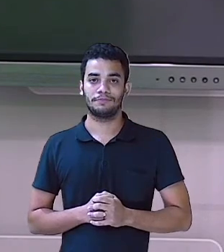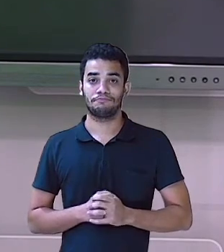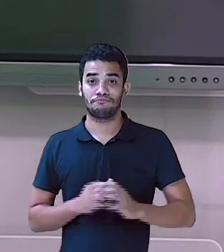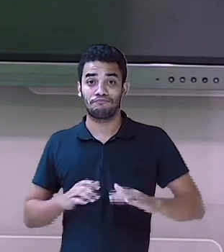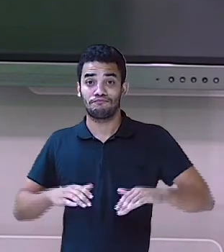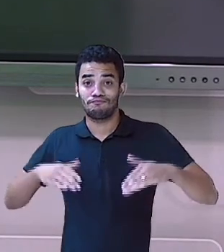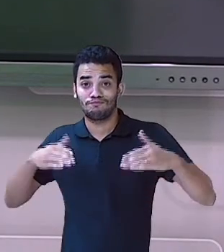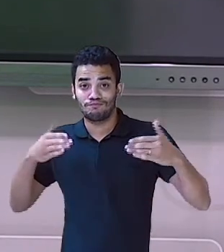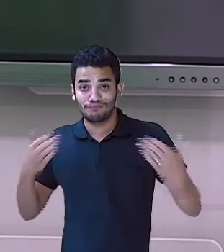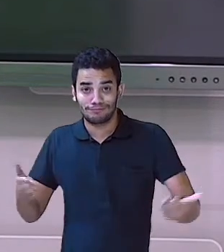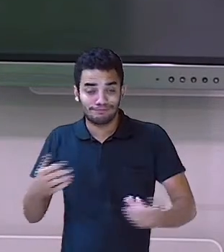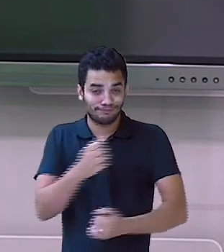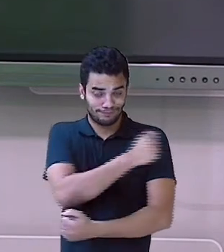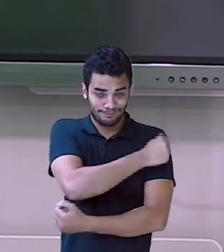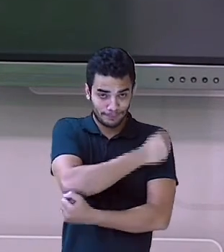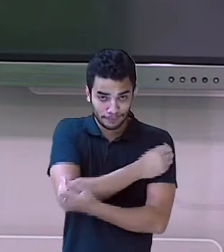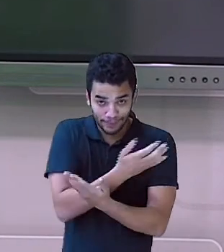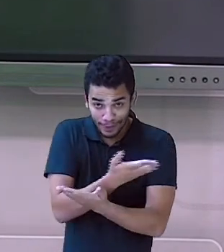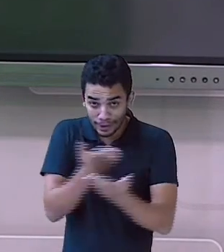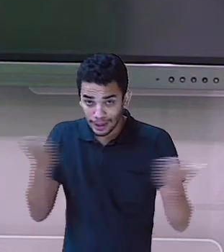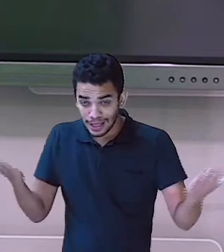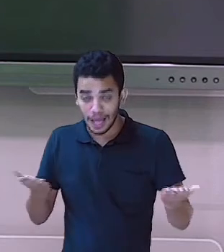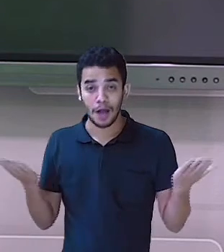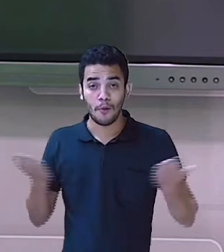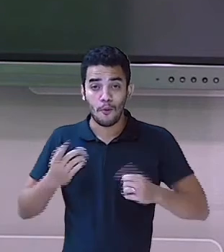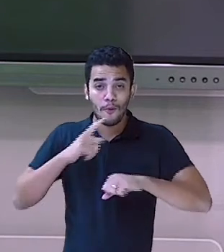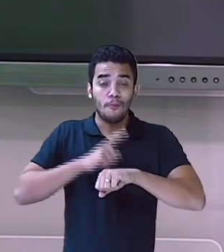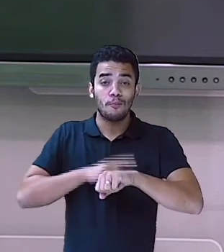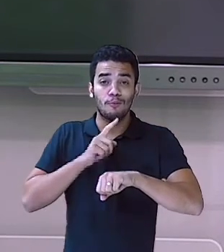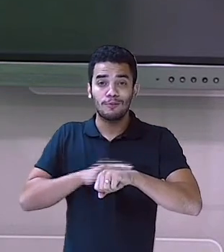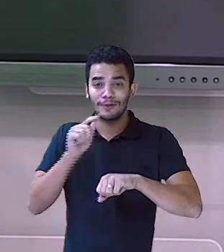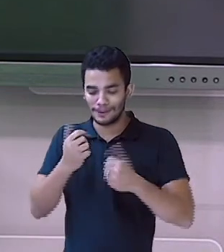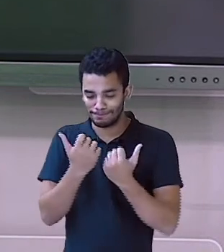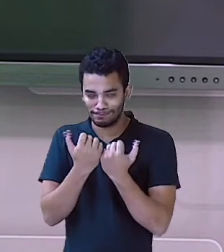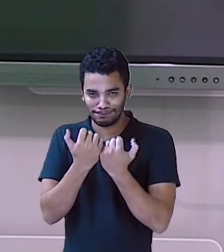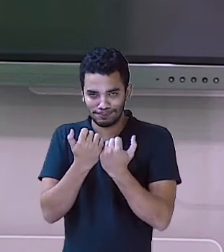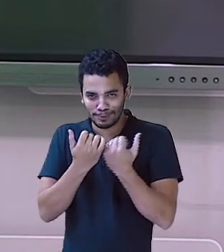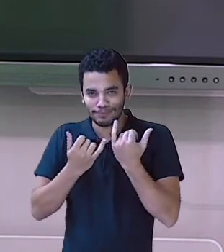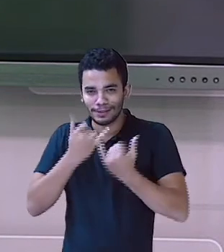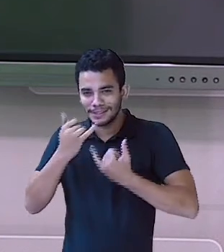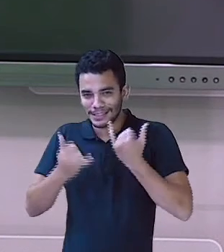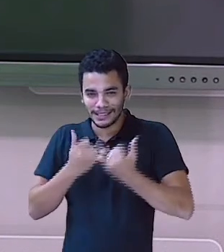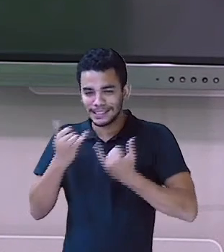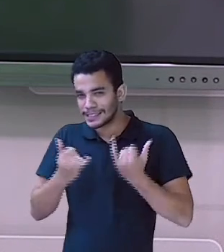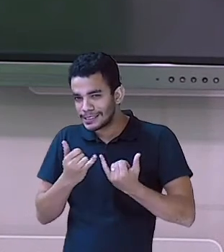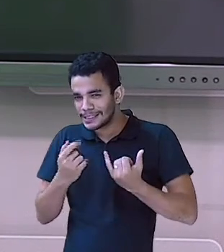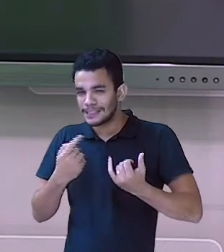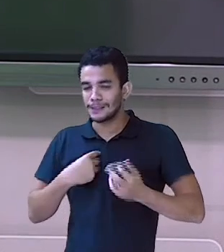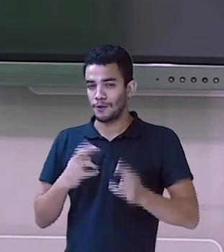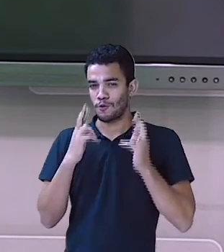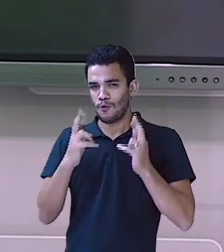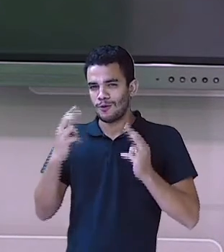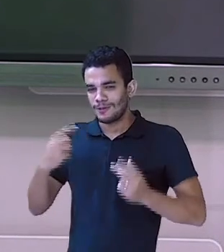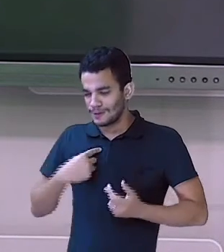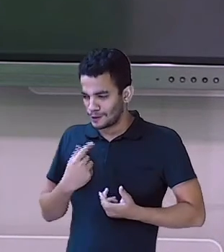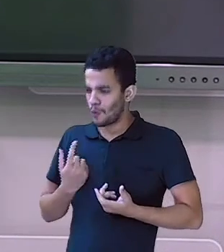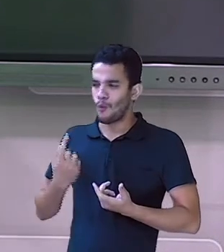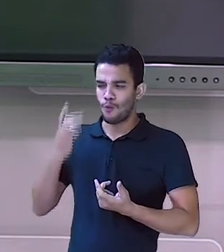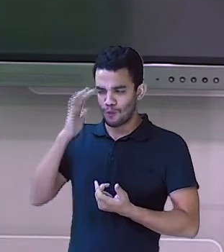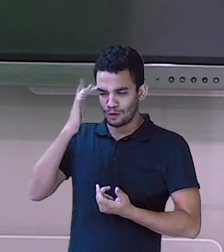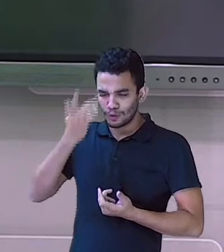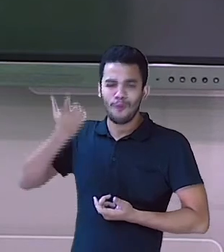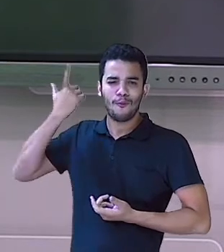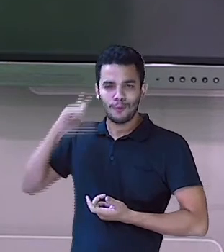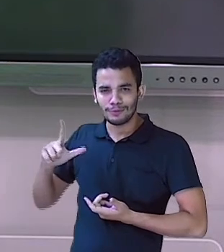Então, estudante, chegou a hora do game. Isso aí. Será que eu vou me sair bem nesse game aqui? Vamos